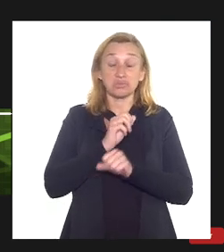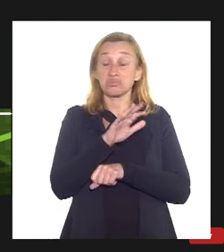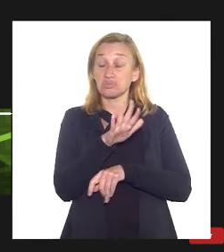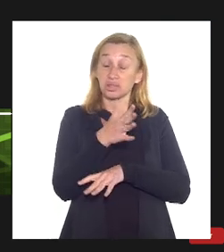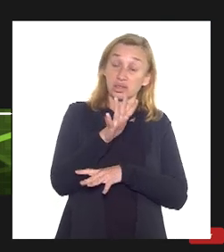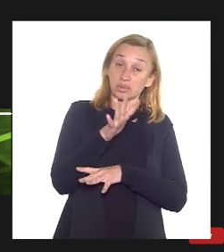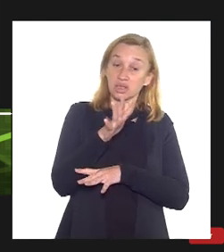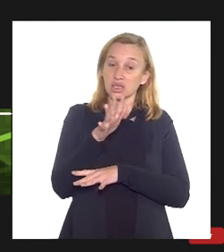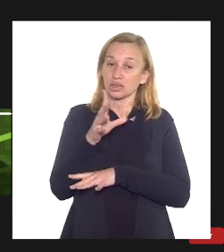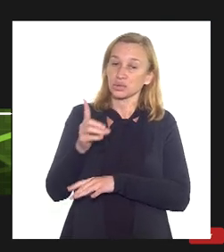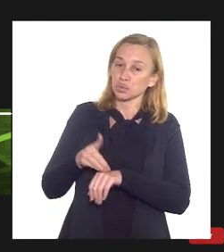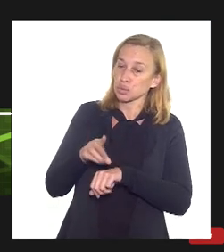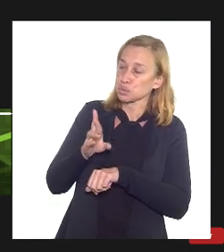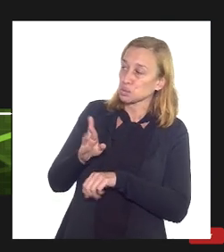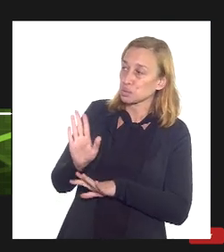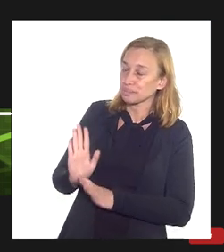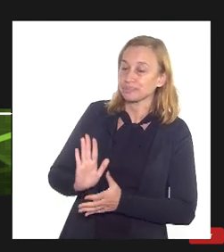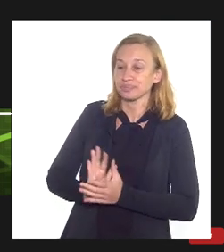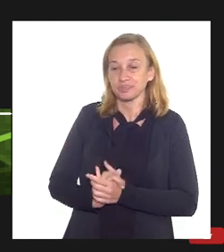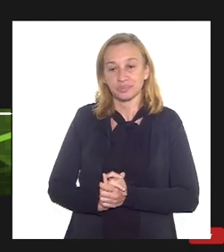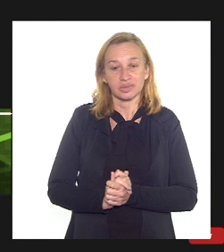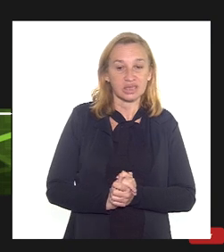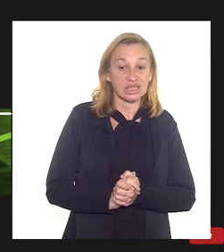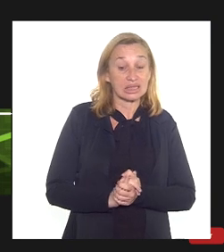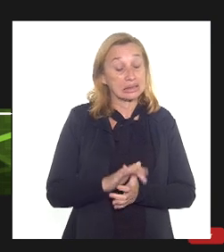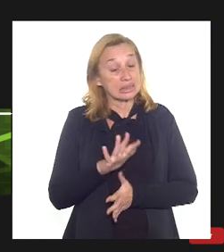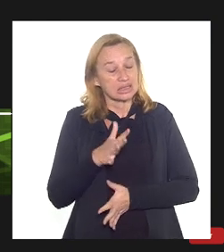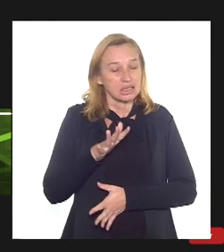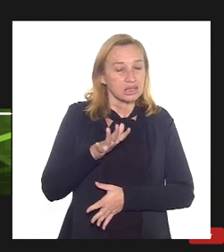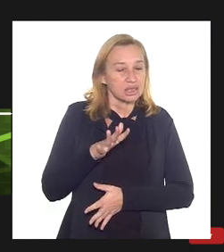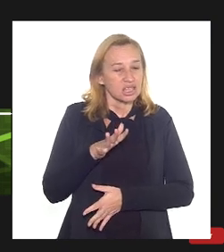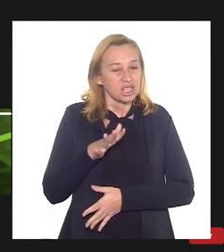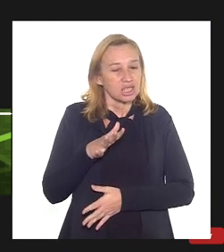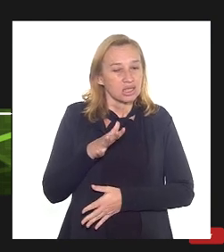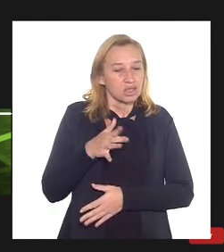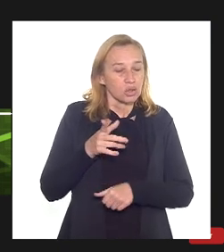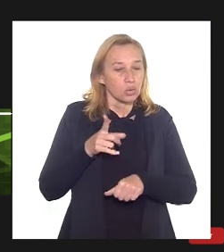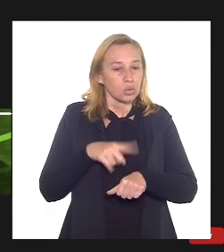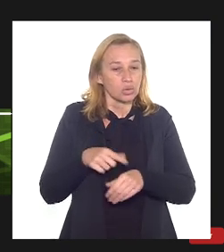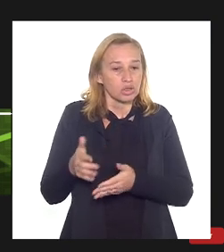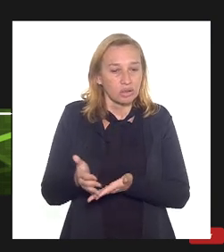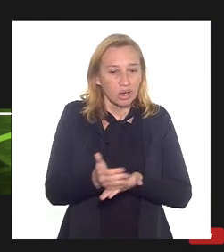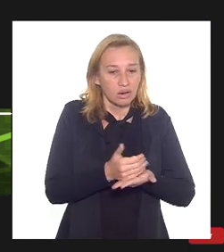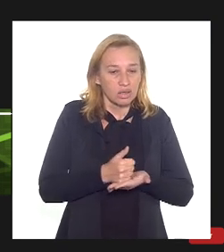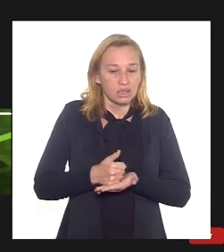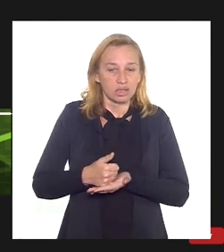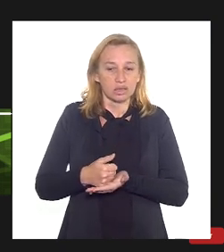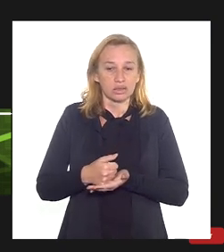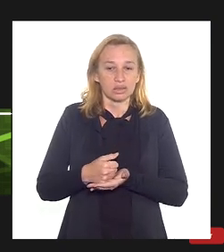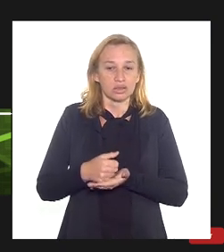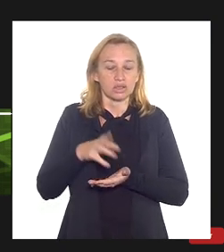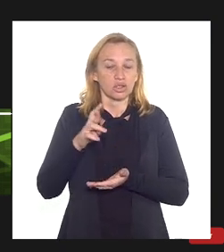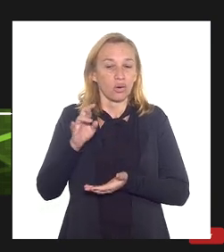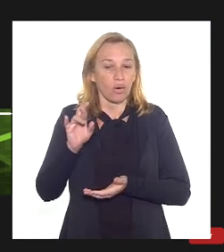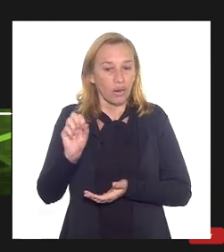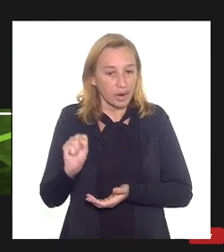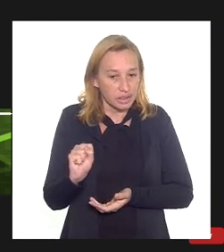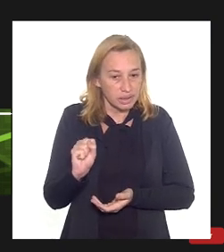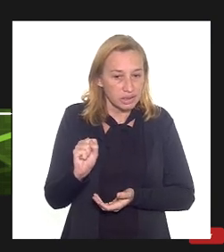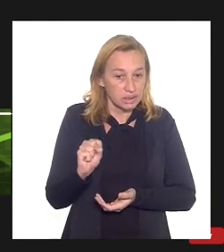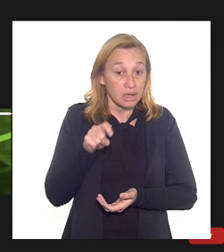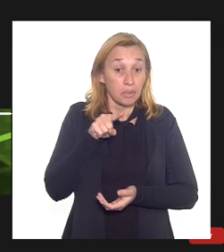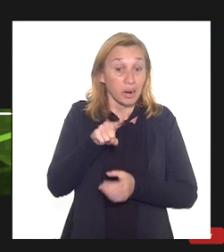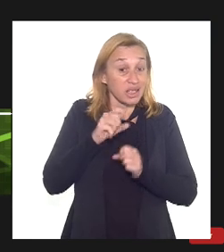doutor a previsão de arrecadação de Reut e PE para